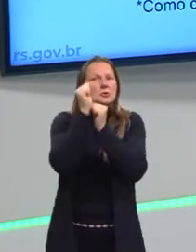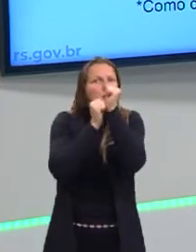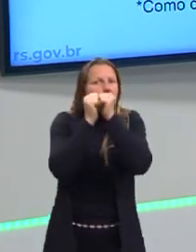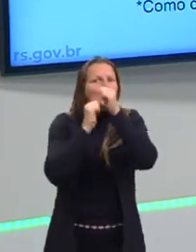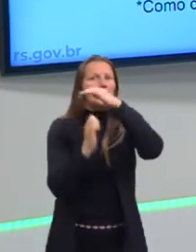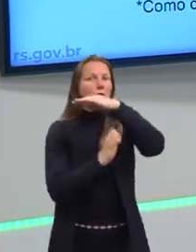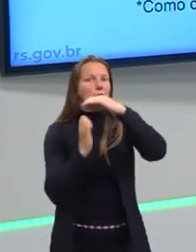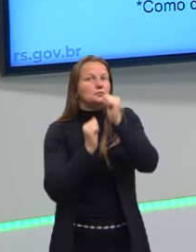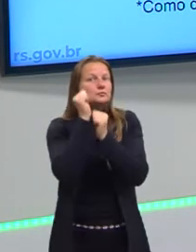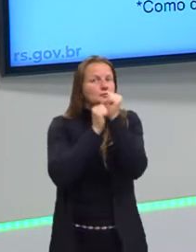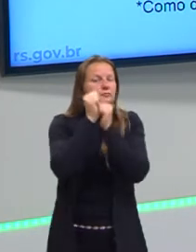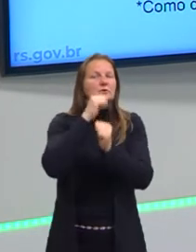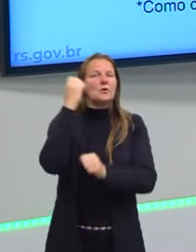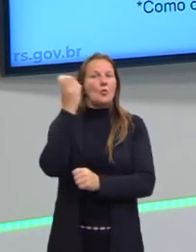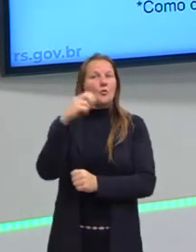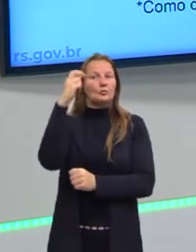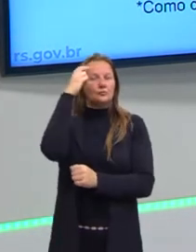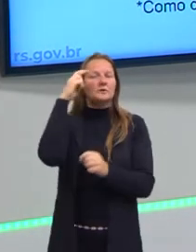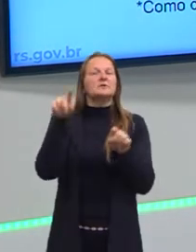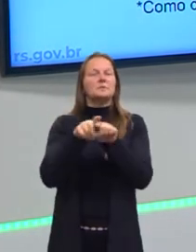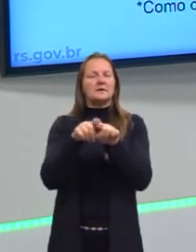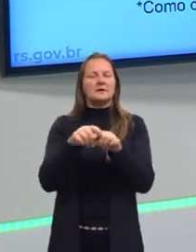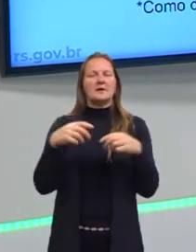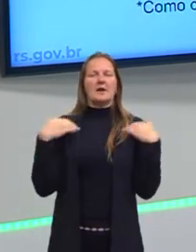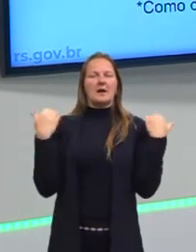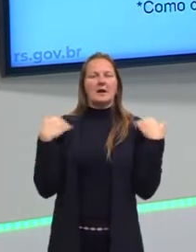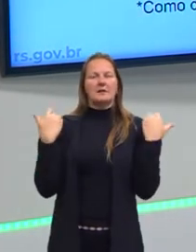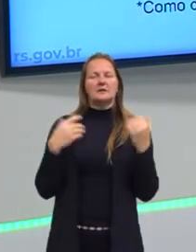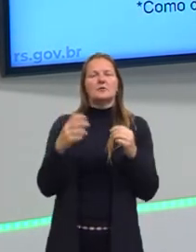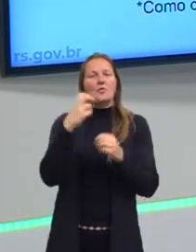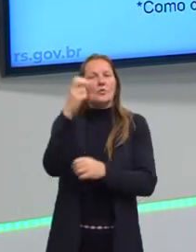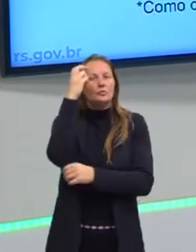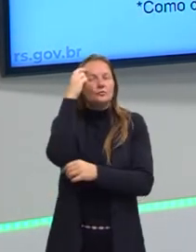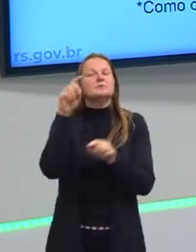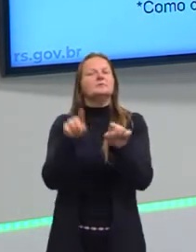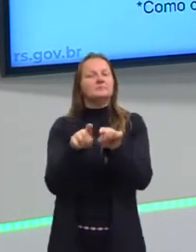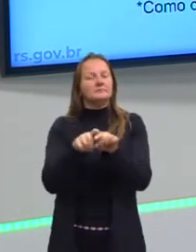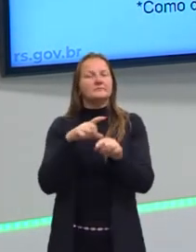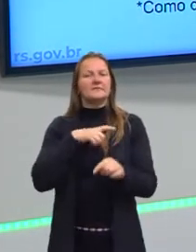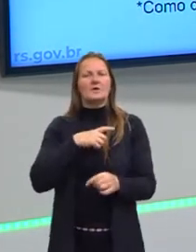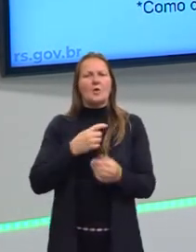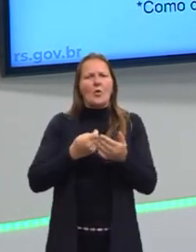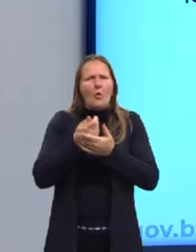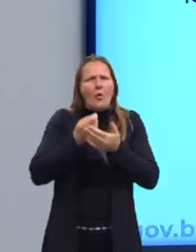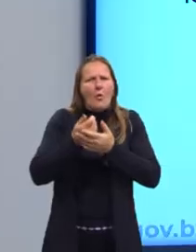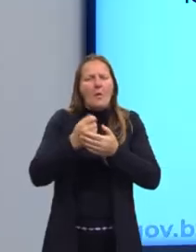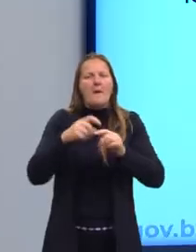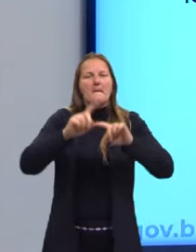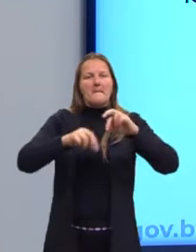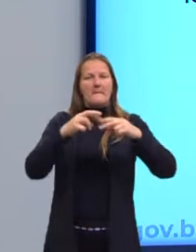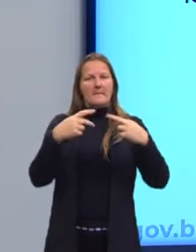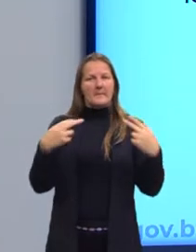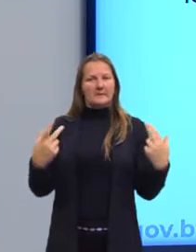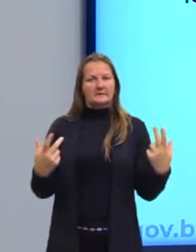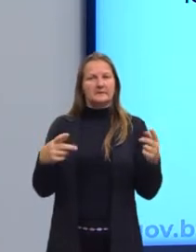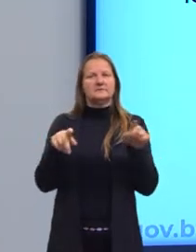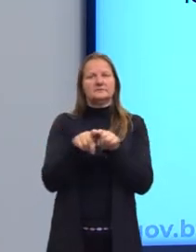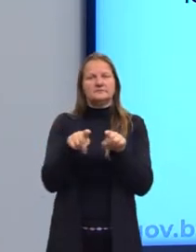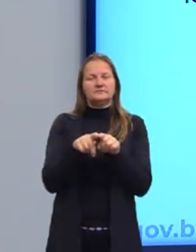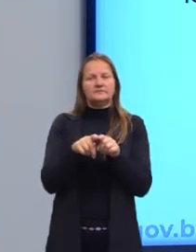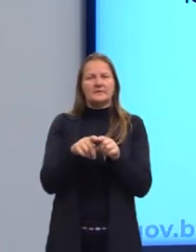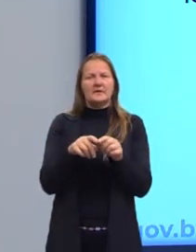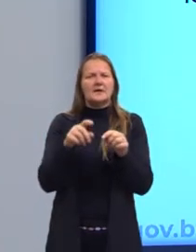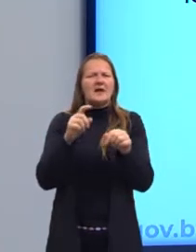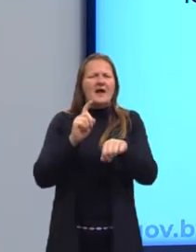aula, são atos de consumo. Aí o lazer, né? A cultura. Podemos consumir bens materiais de longo ou de curta